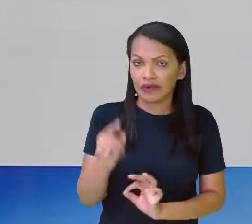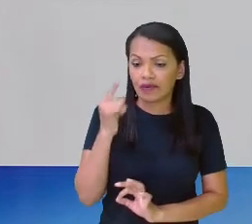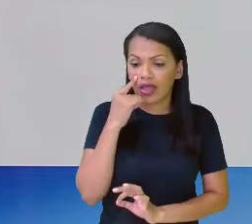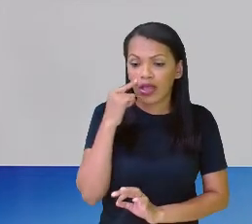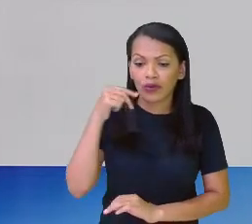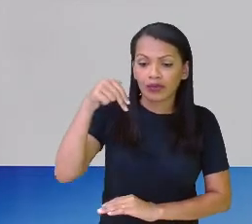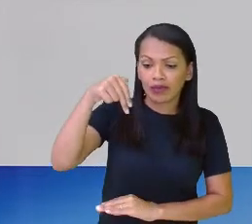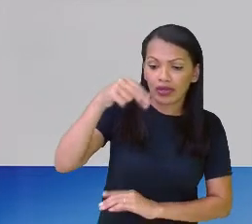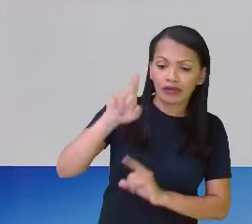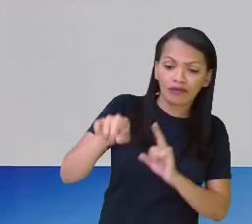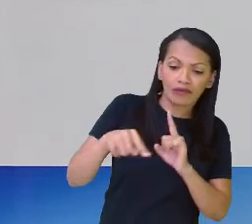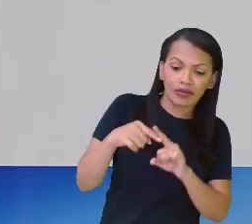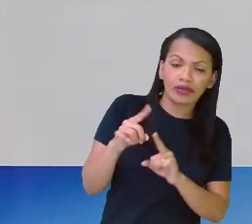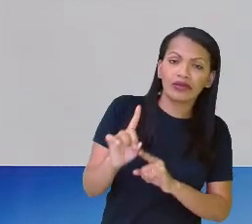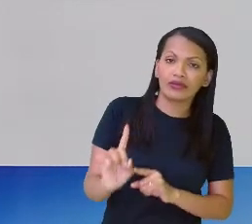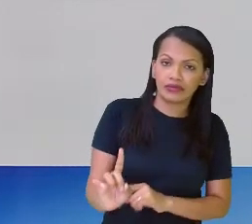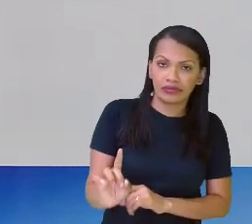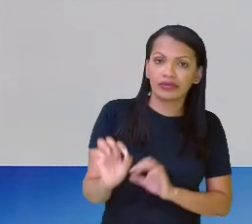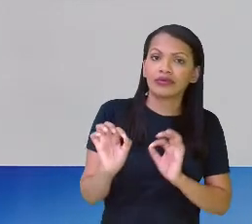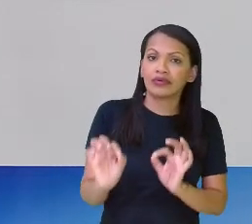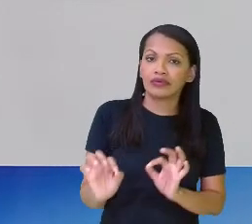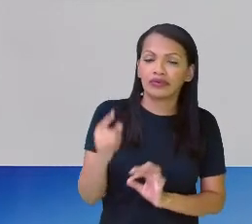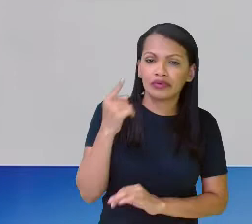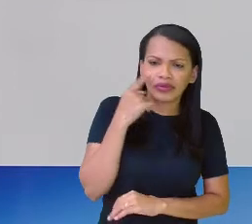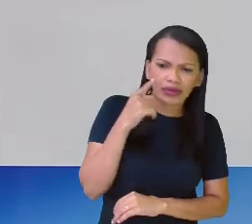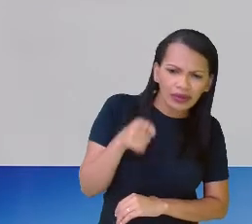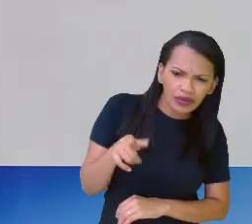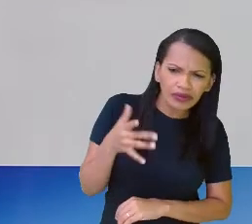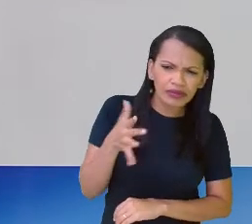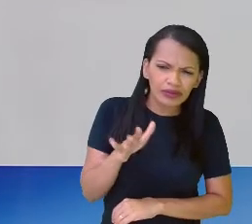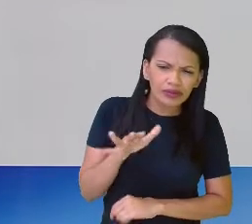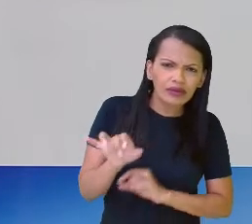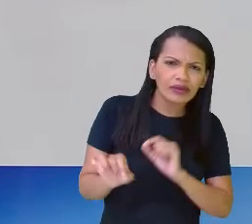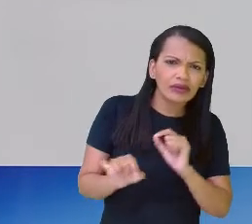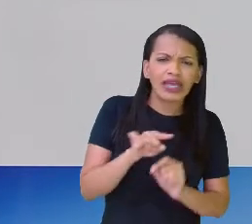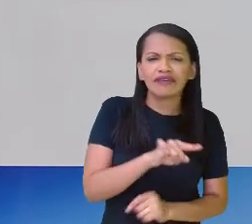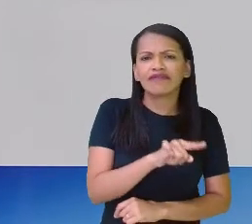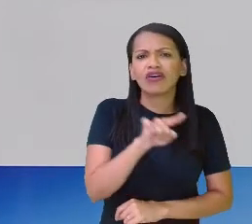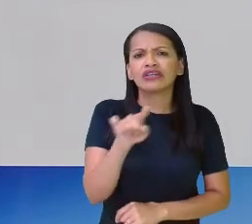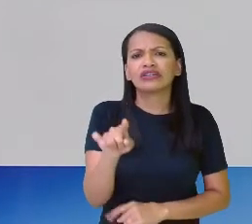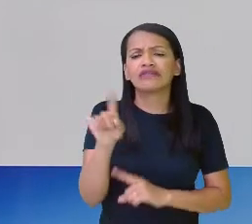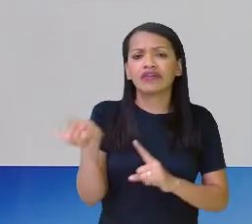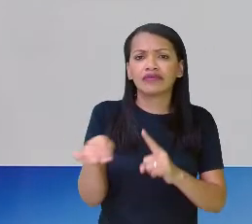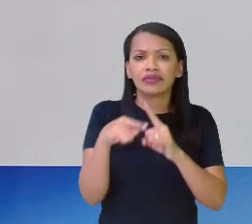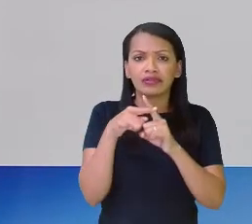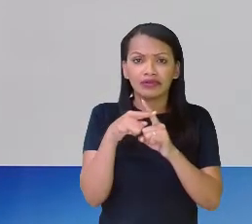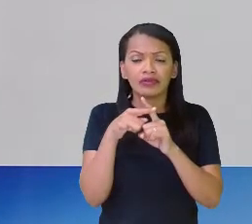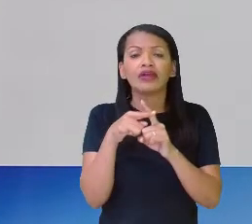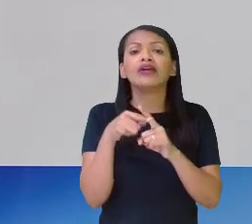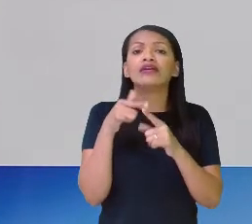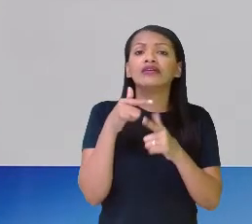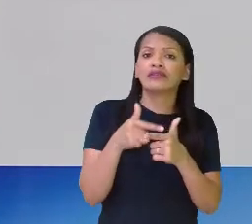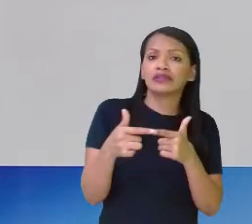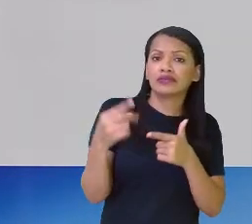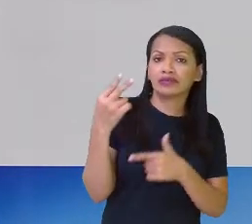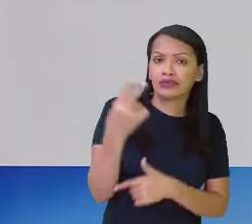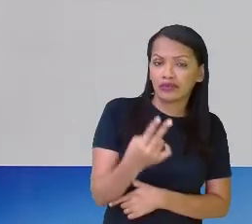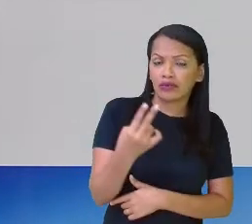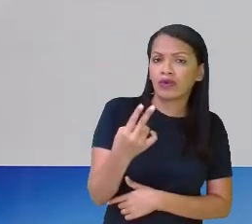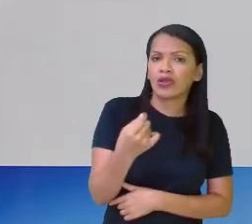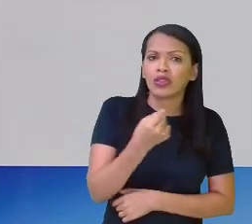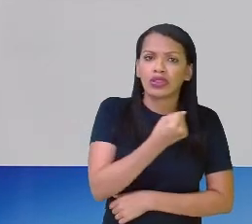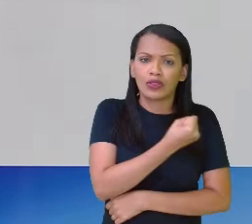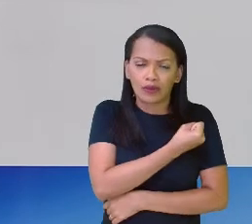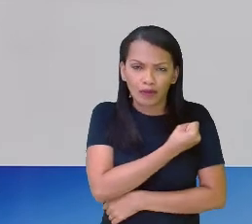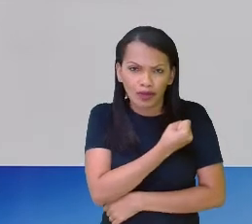o resultado vai estar lá nas opções. Normalmente, você vai multiplicar por dois por números menores, né?